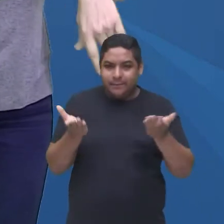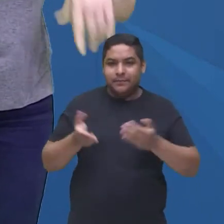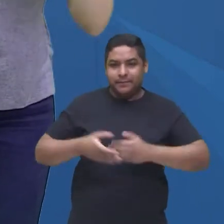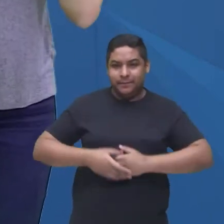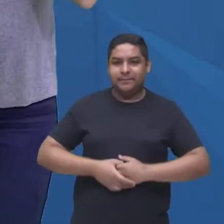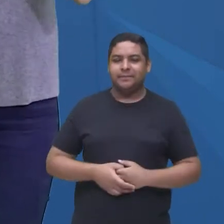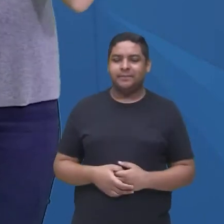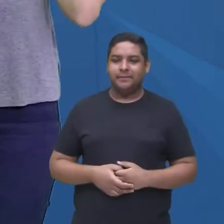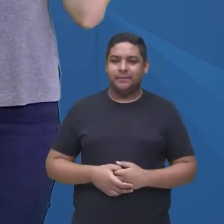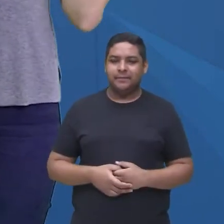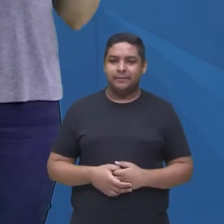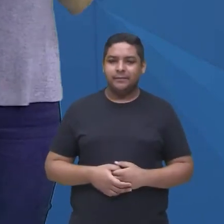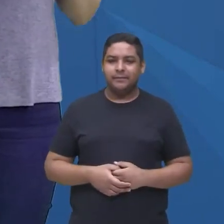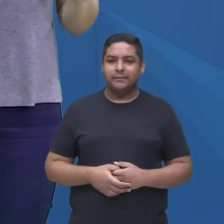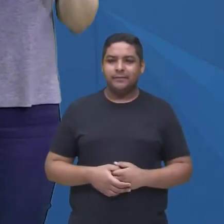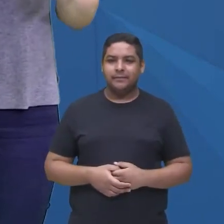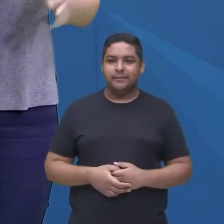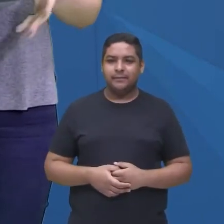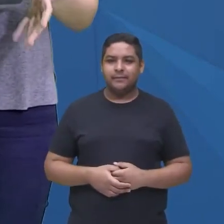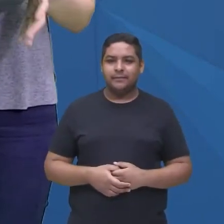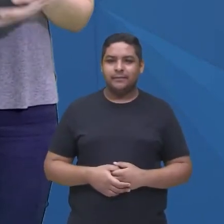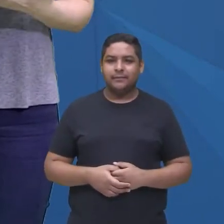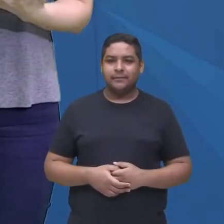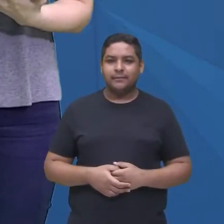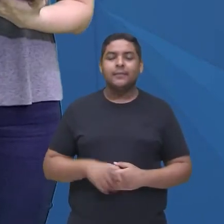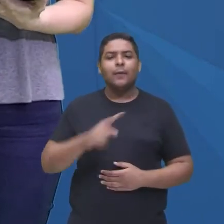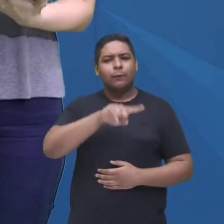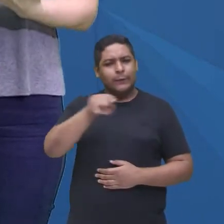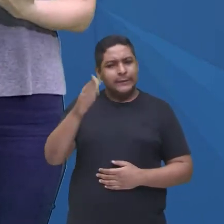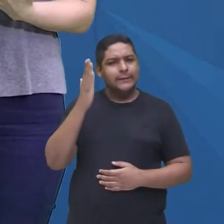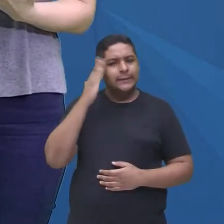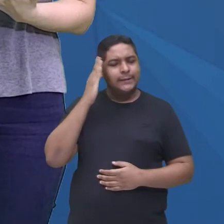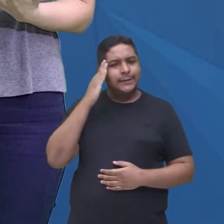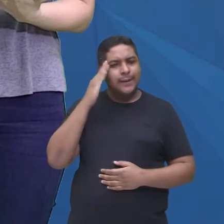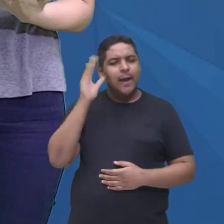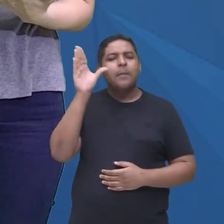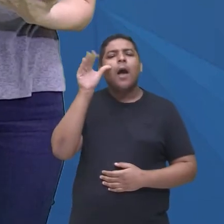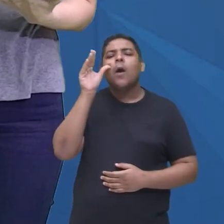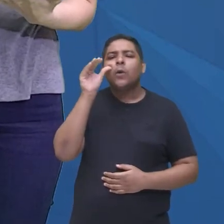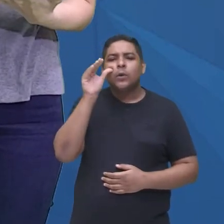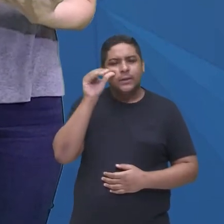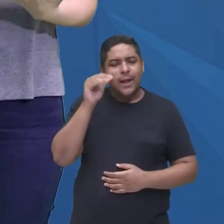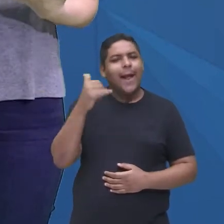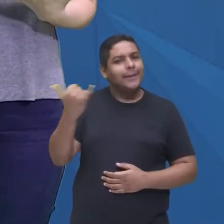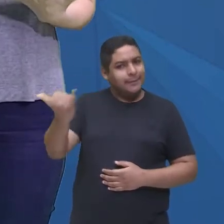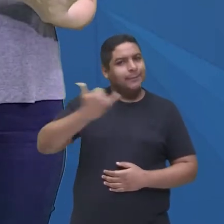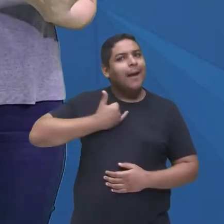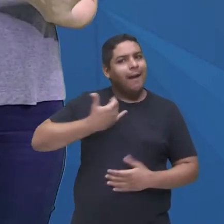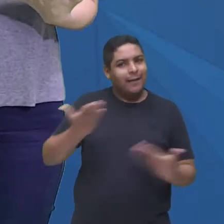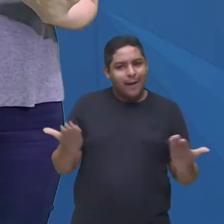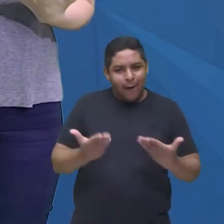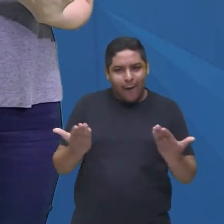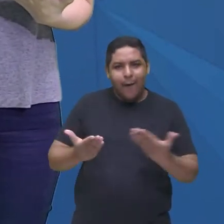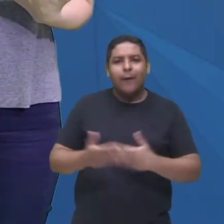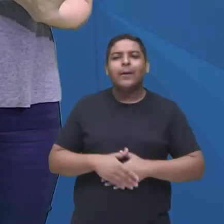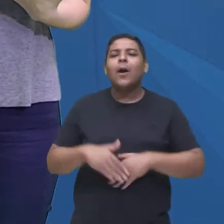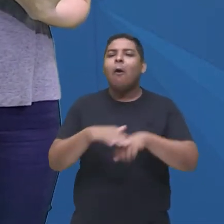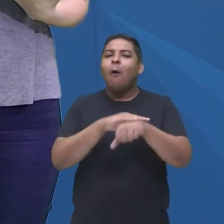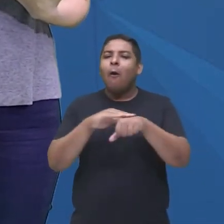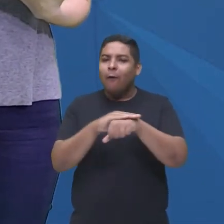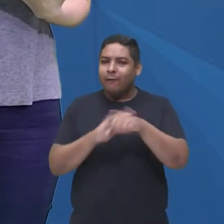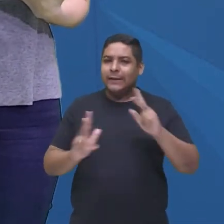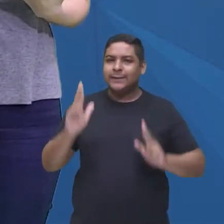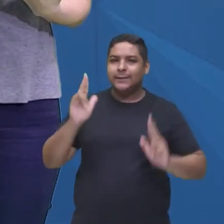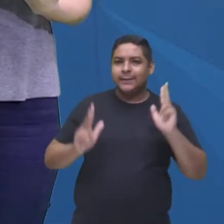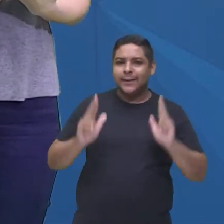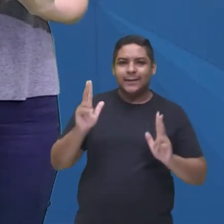gostaram das nossas curiosidades? Se você sabe de alguma curiosidade, conta pra mim aí, conversa sobre série, que hoje